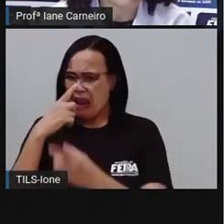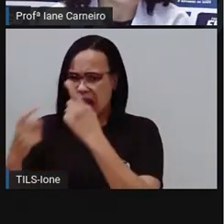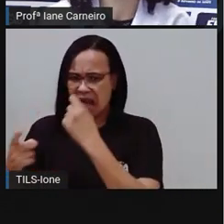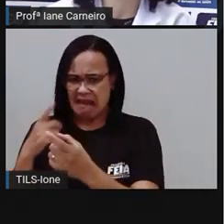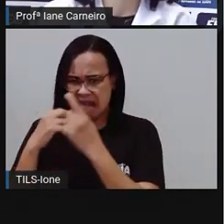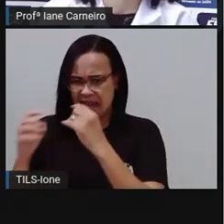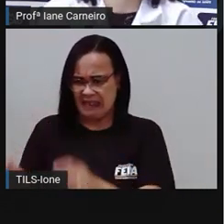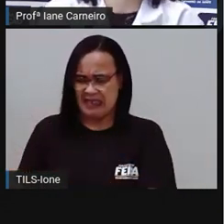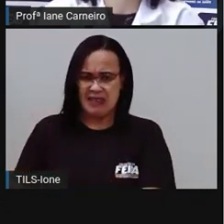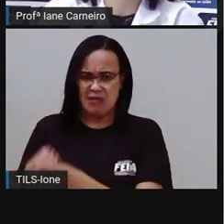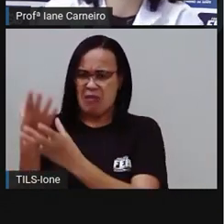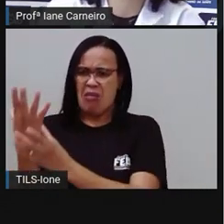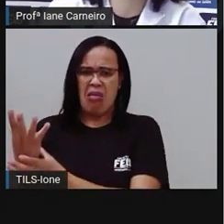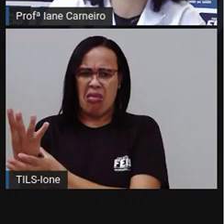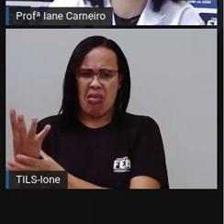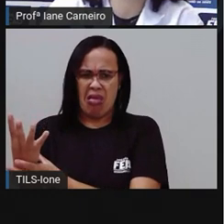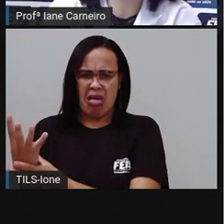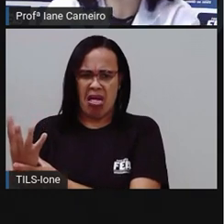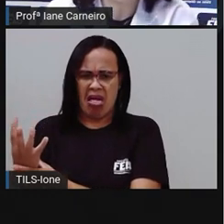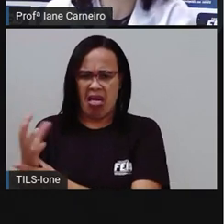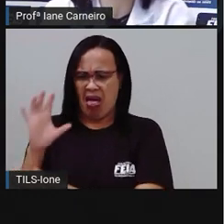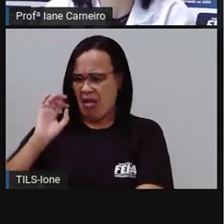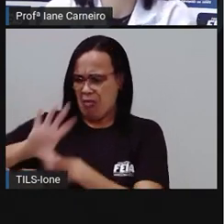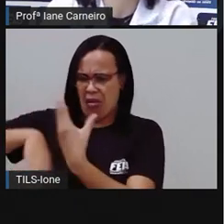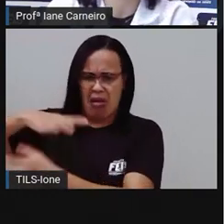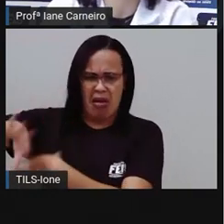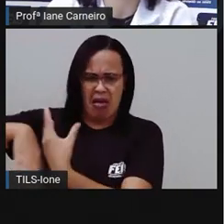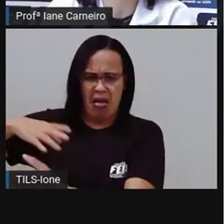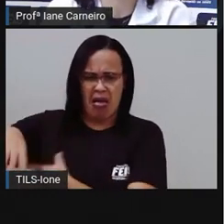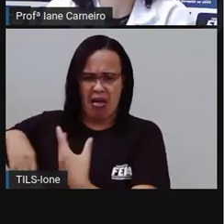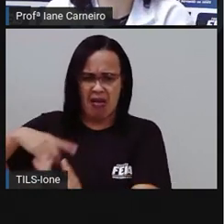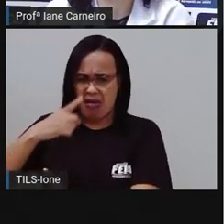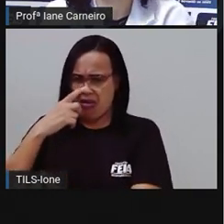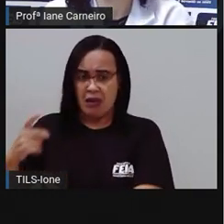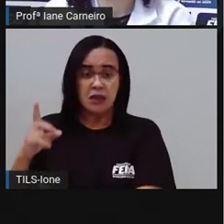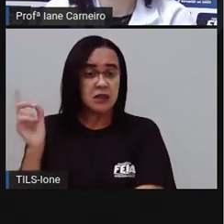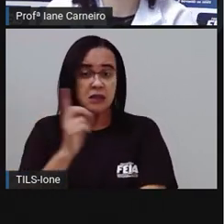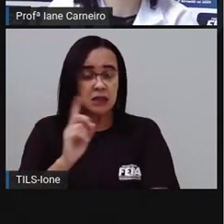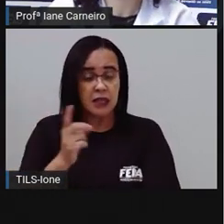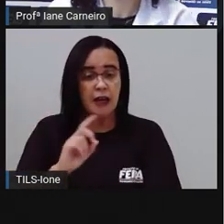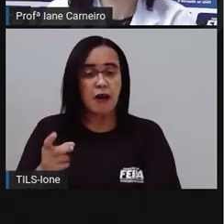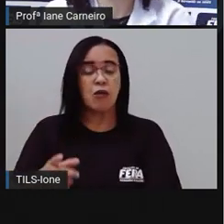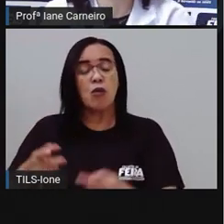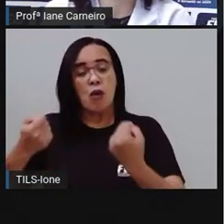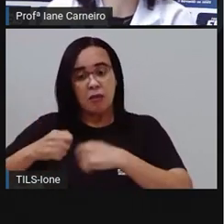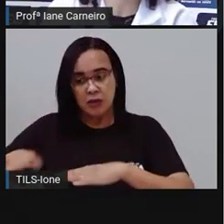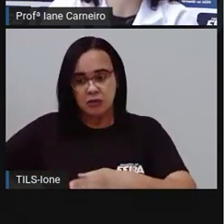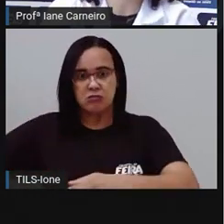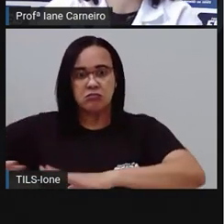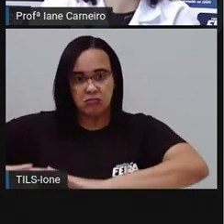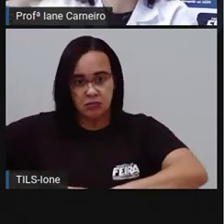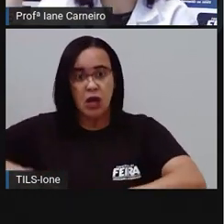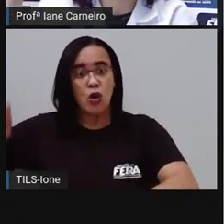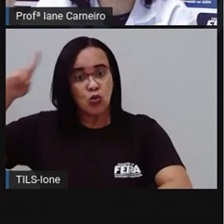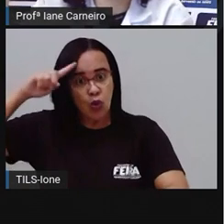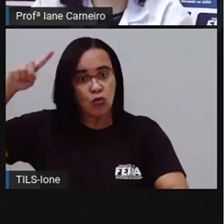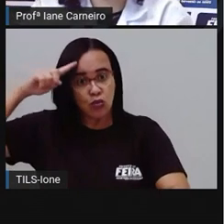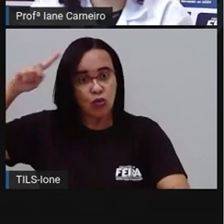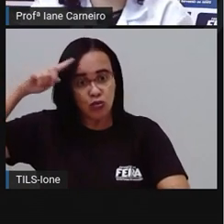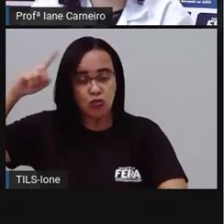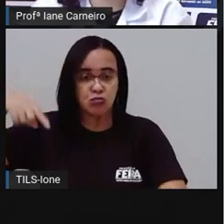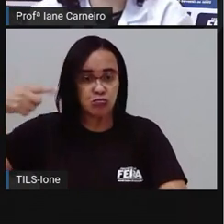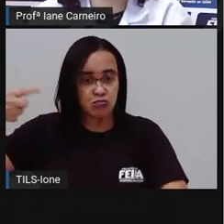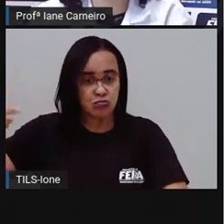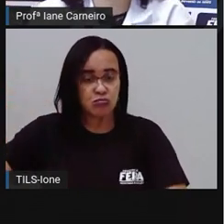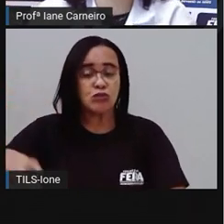destampado, né? Tem que ser um lixo destampado e que vocês retirem, né? Todo dia, não pode deixar o lixo lá, ó,